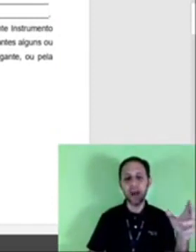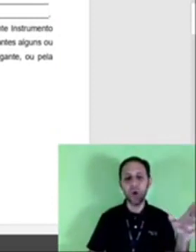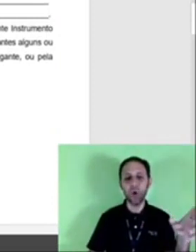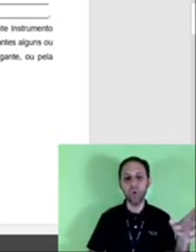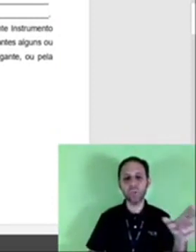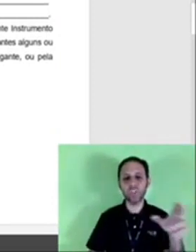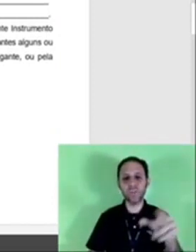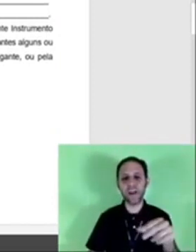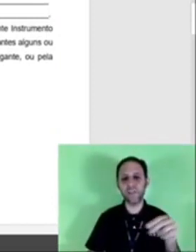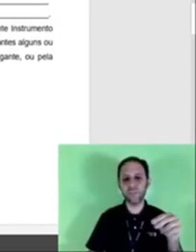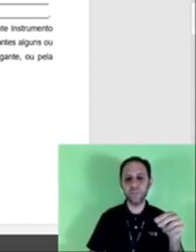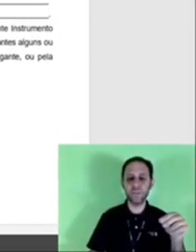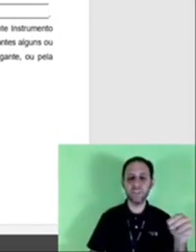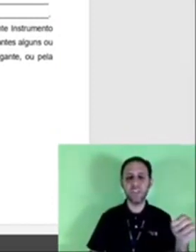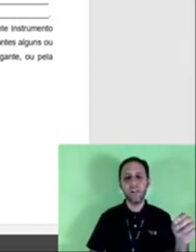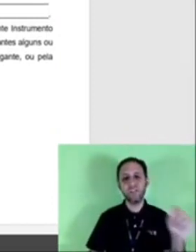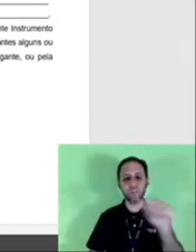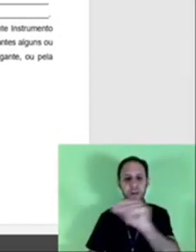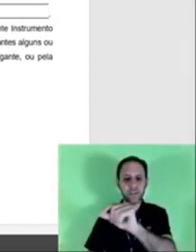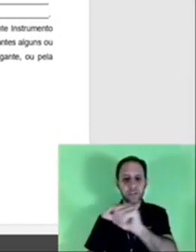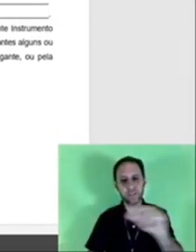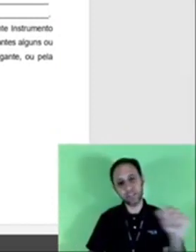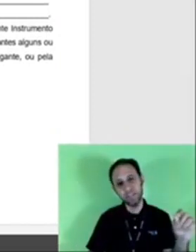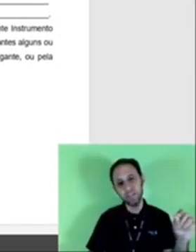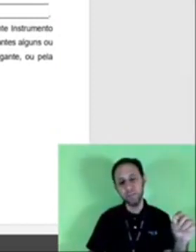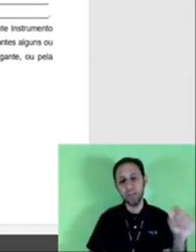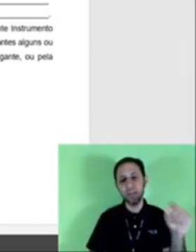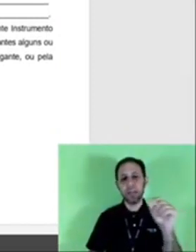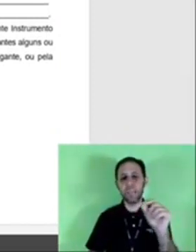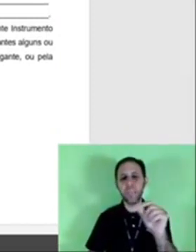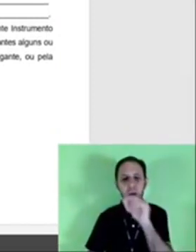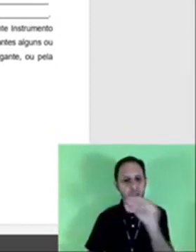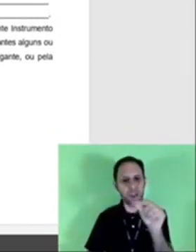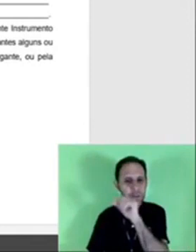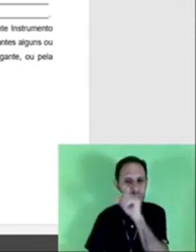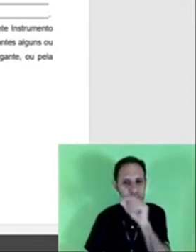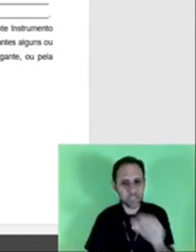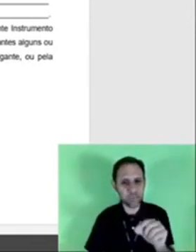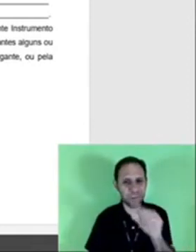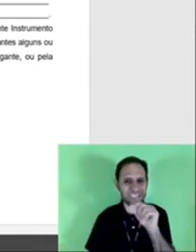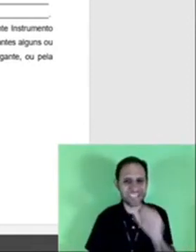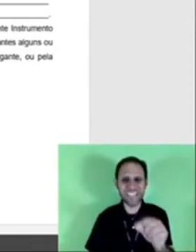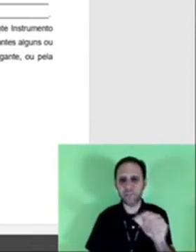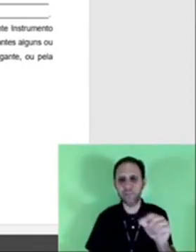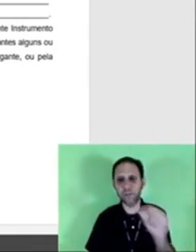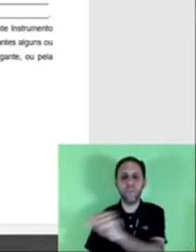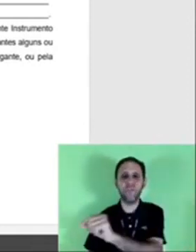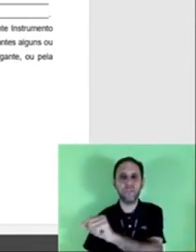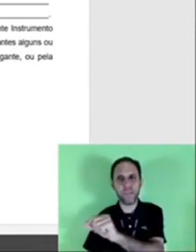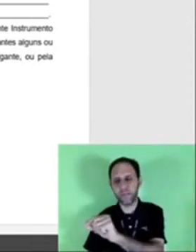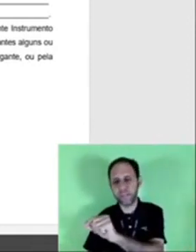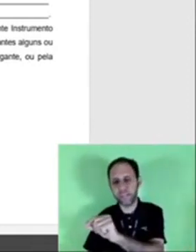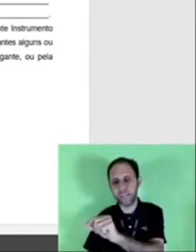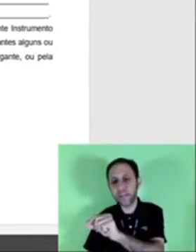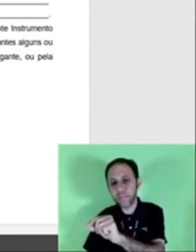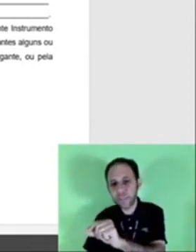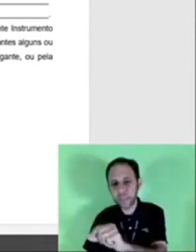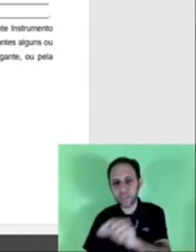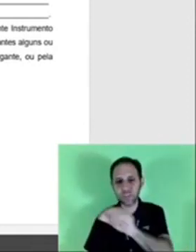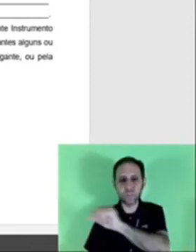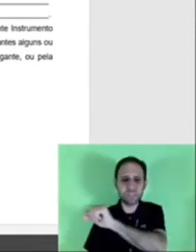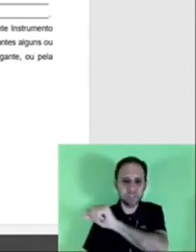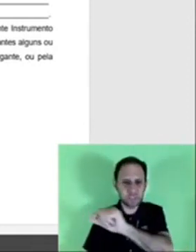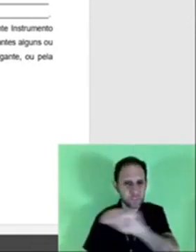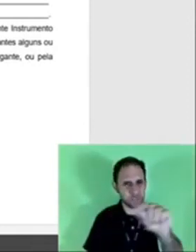Paraná, 11 de maio de 2020, o espaçozinho da assinatura, não é para estar escrito assinatura com firma reconhecida,